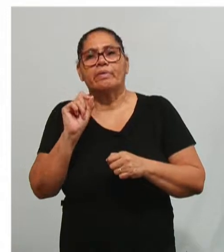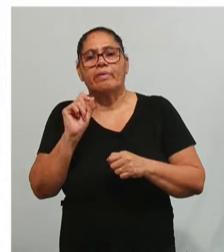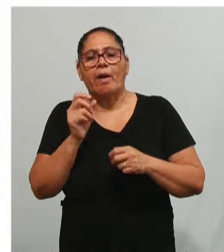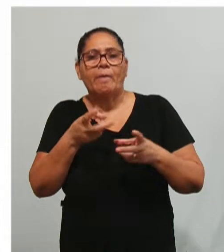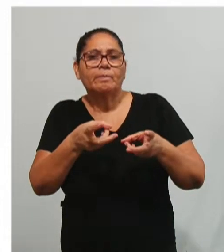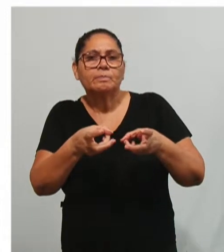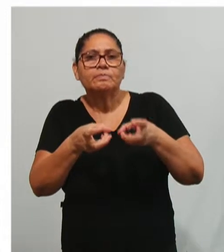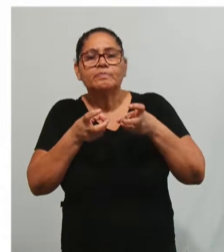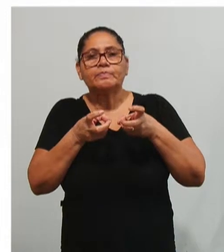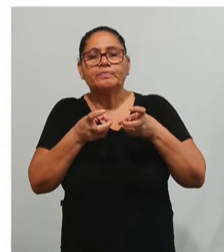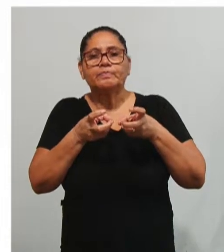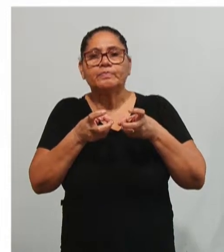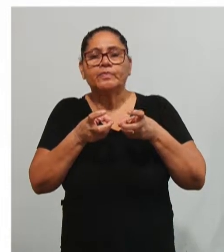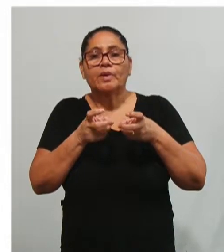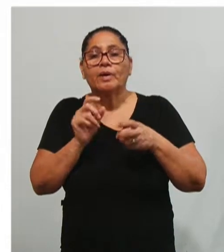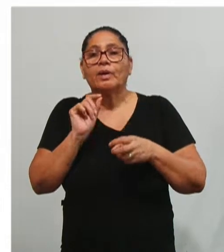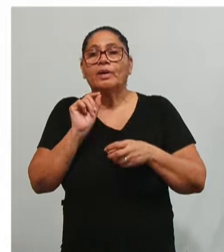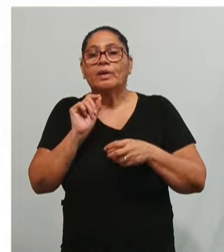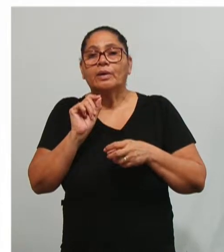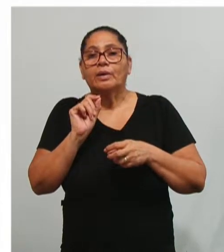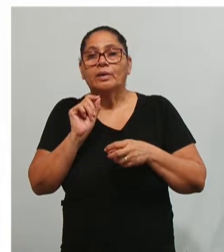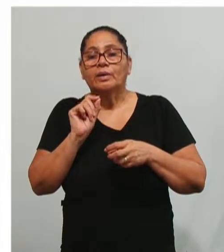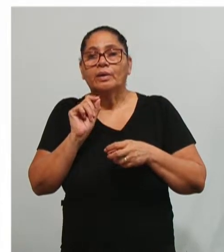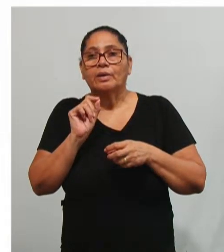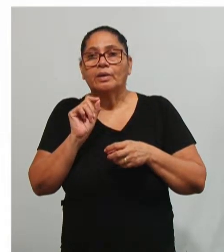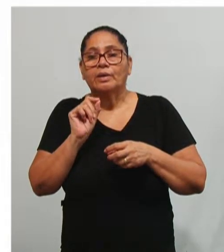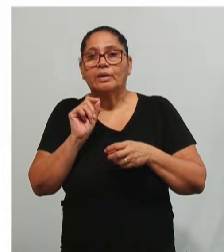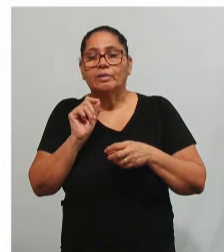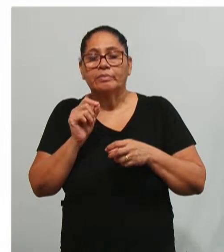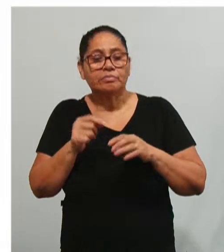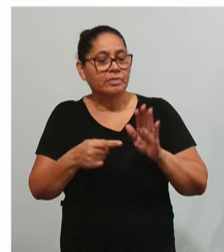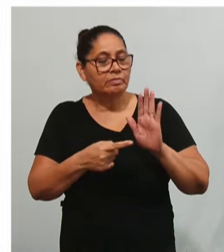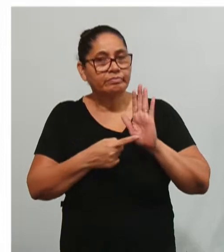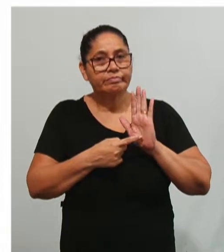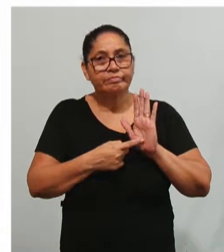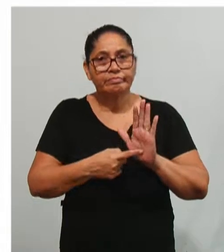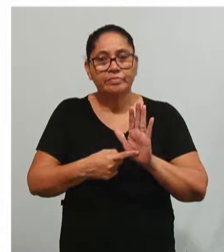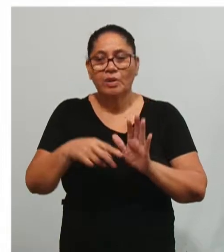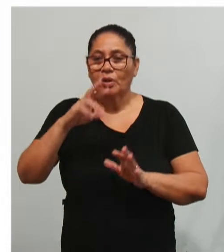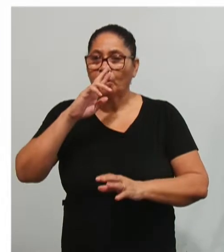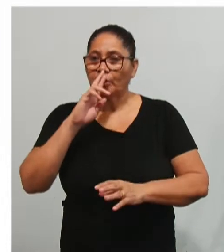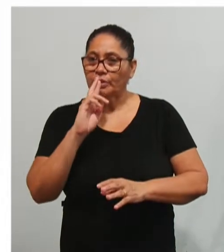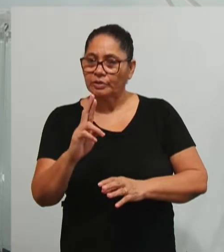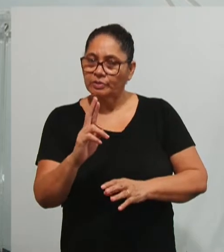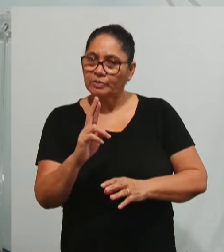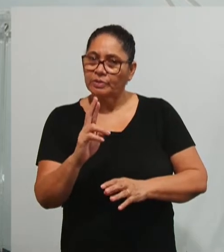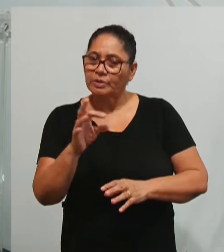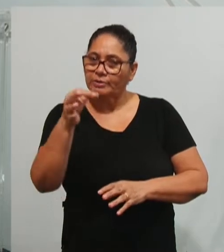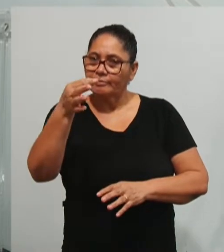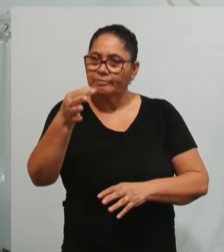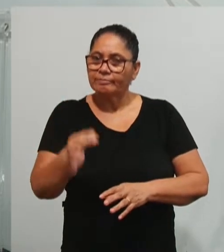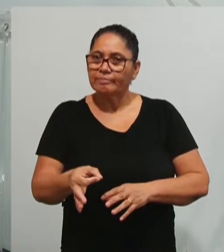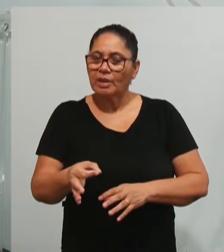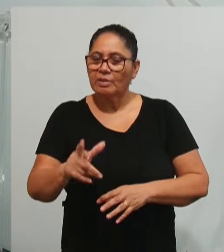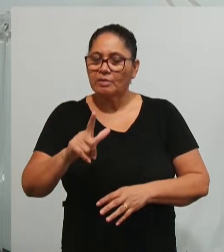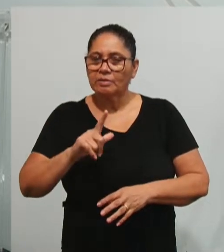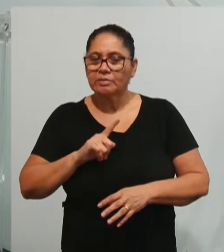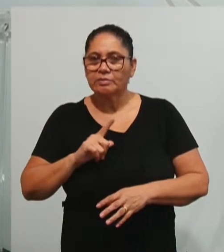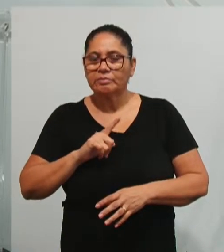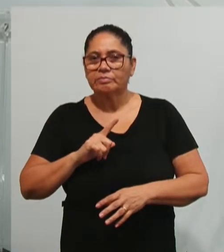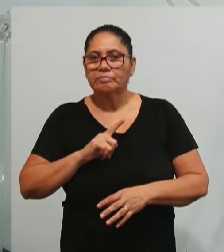perceba que, mediante esse enfoque, é o resultado que a gente vai buscar, é o resultado que a gente vai ter